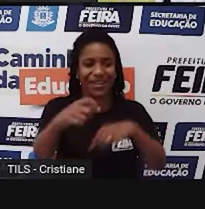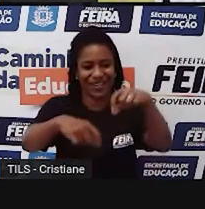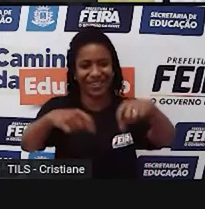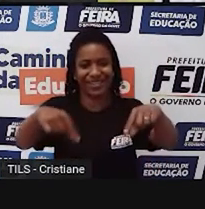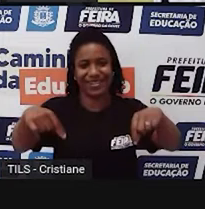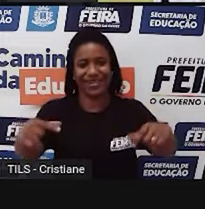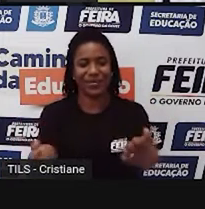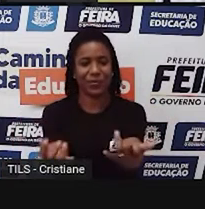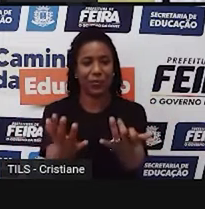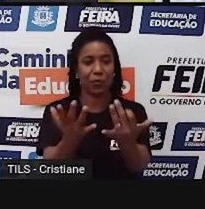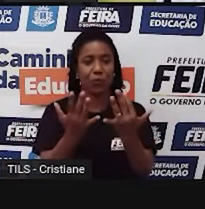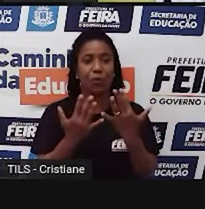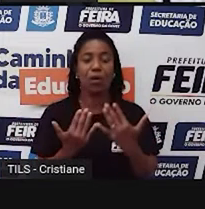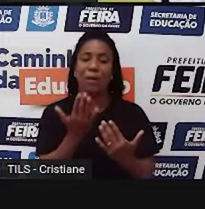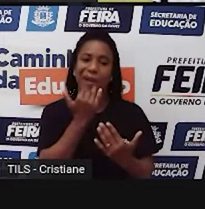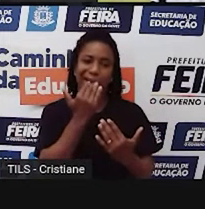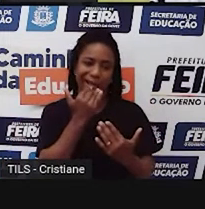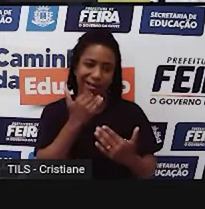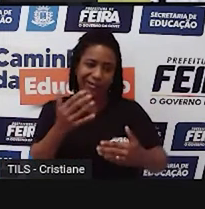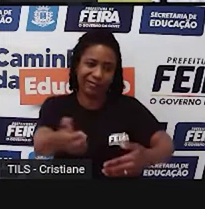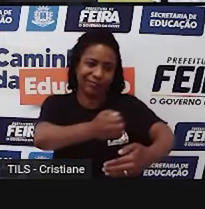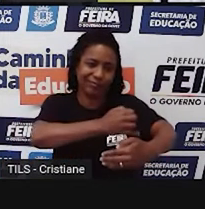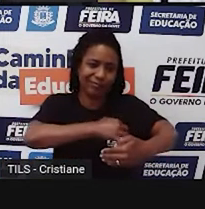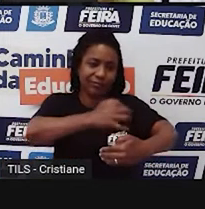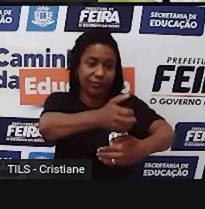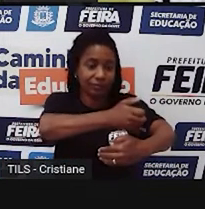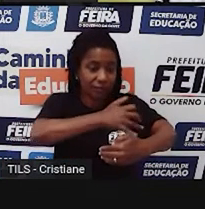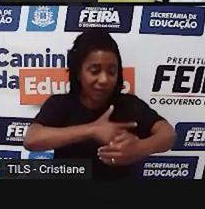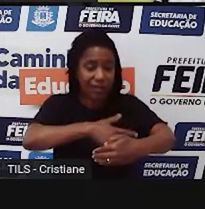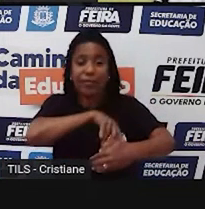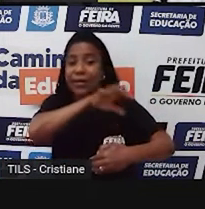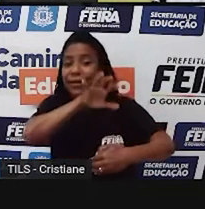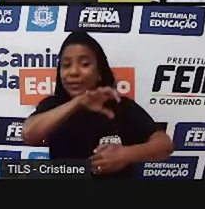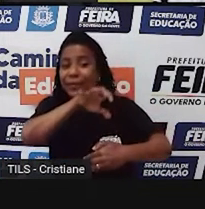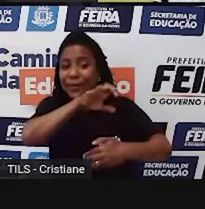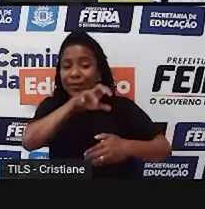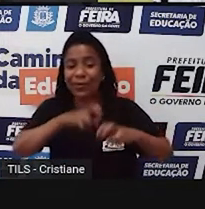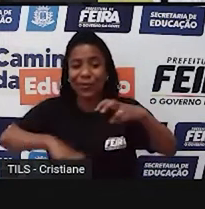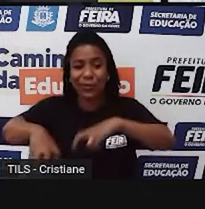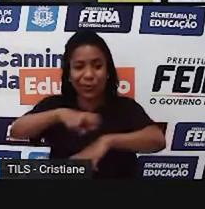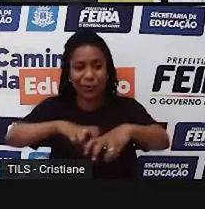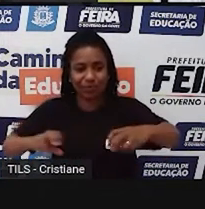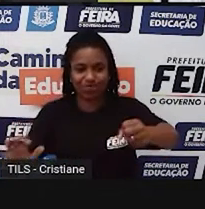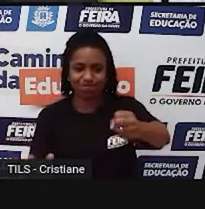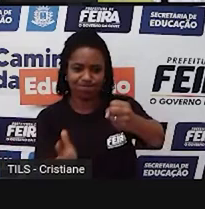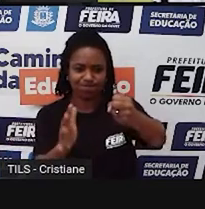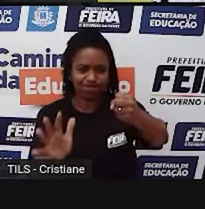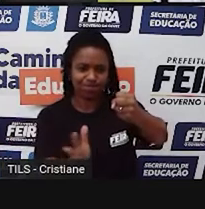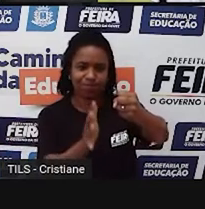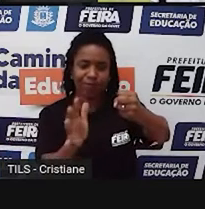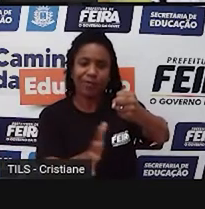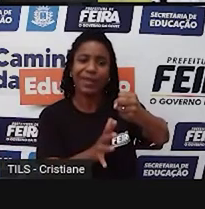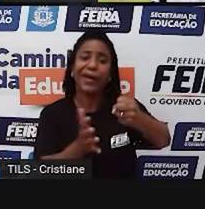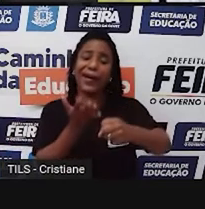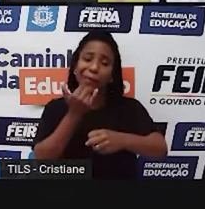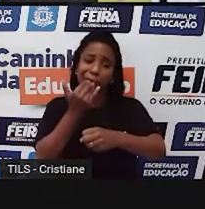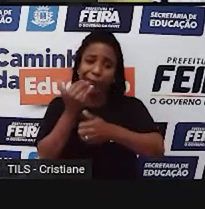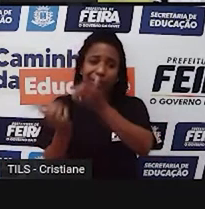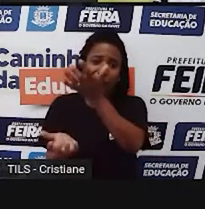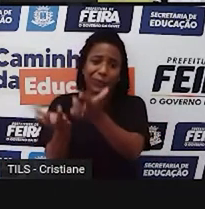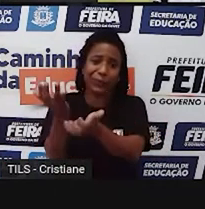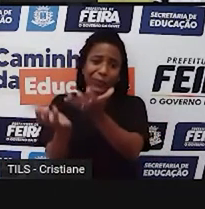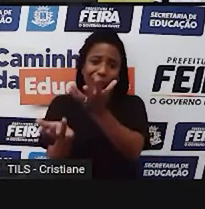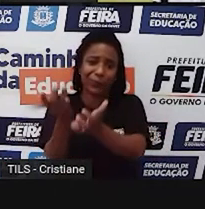que o homem começou a plantar, que o homem começou a criar animais, que o homem começou a mudar seus hábitos alimentares, as necessidades